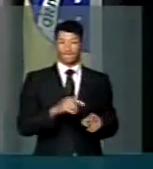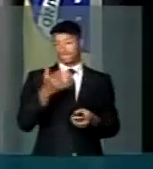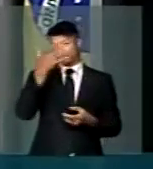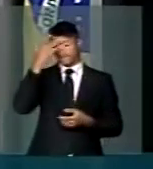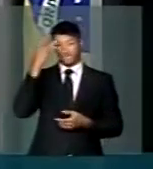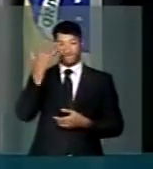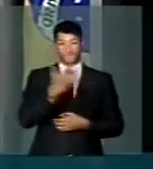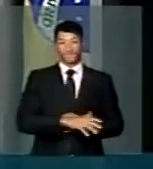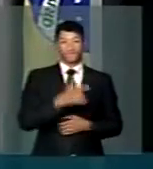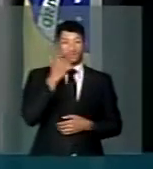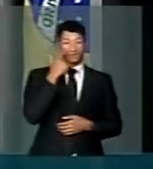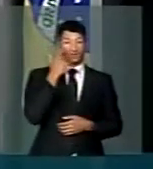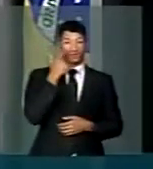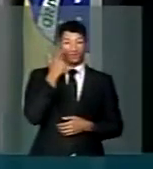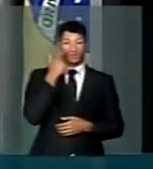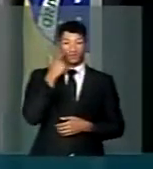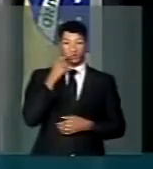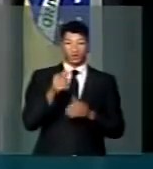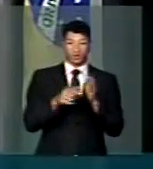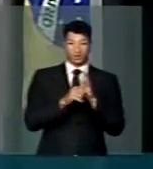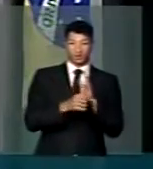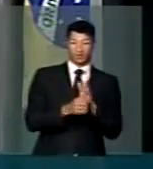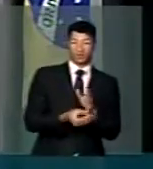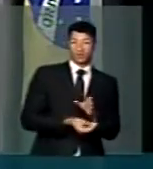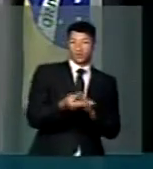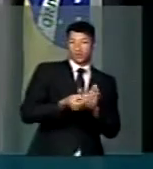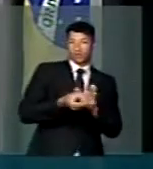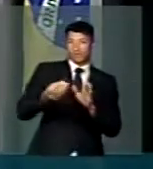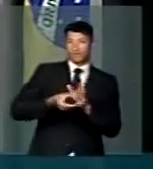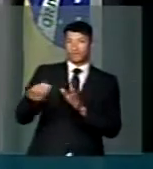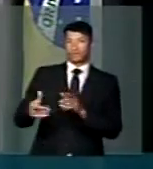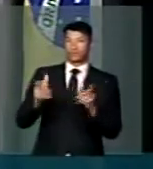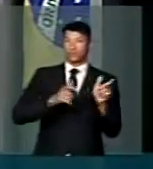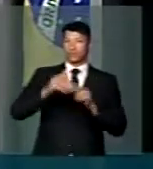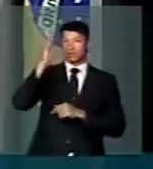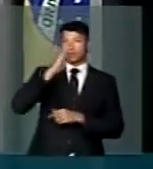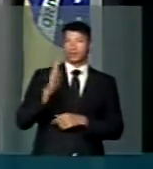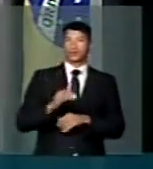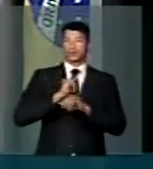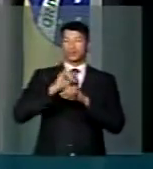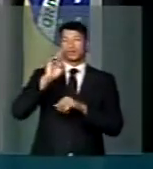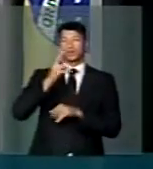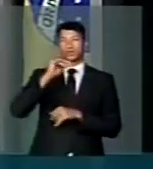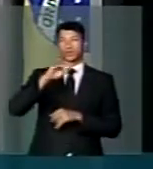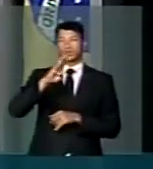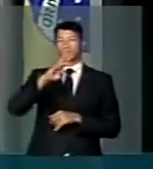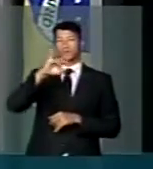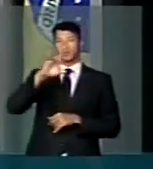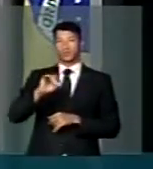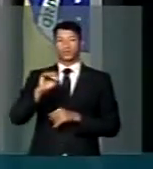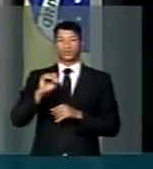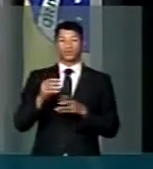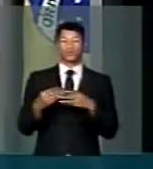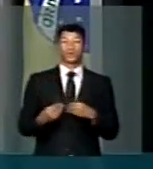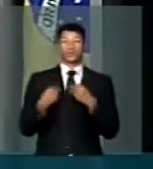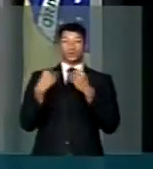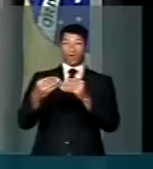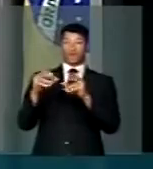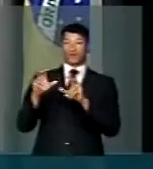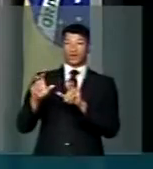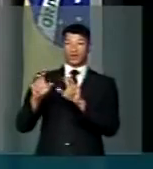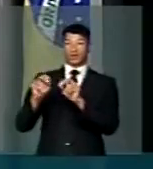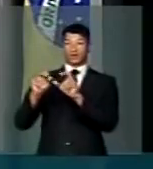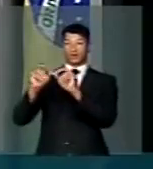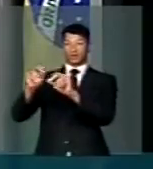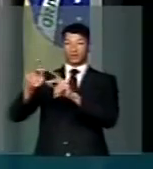quem não queria ver aquela semente ser disseminada no Brasil, dizia que o milho híbrido ia dar câncer no povo.